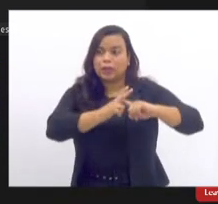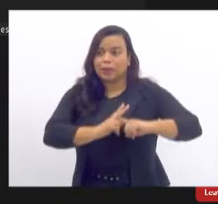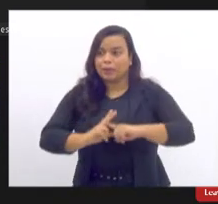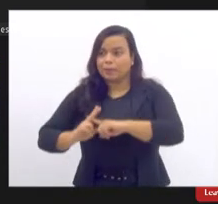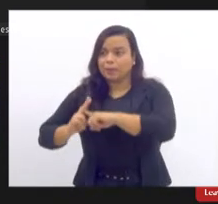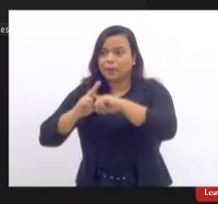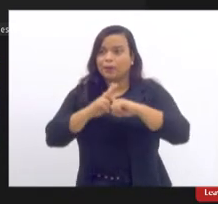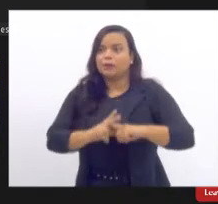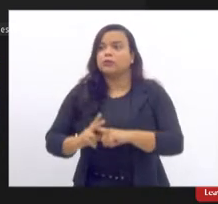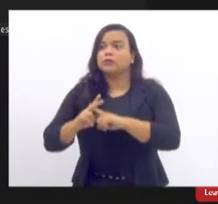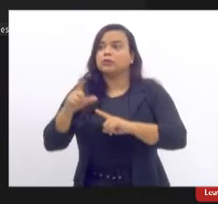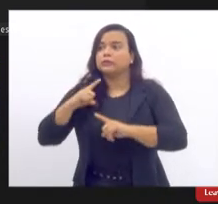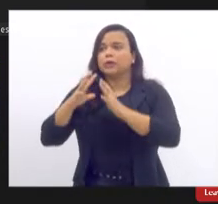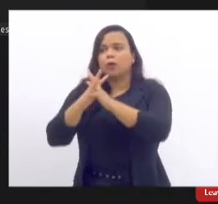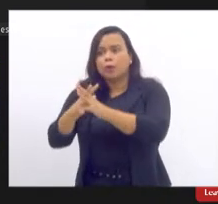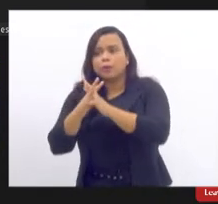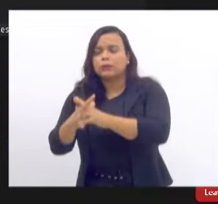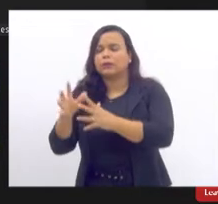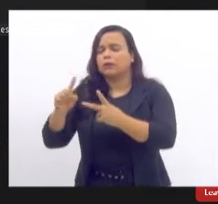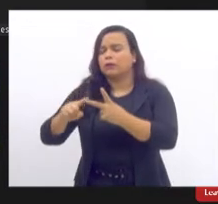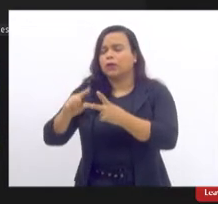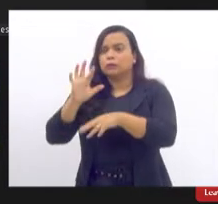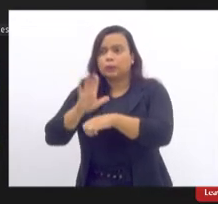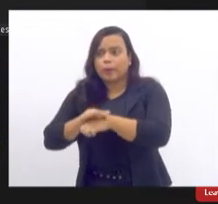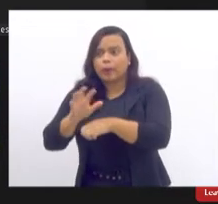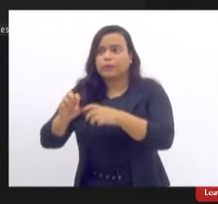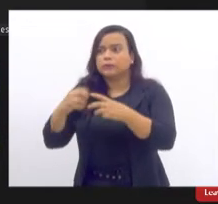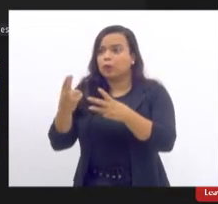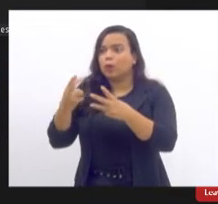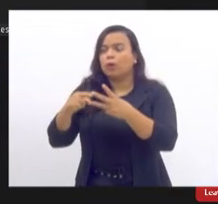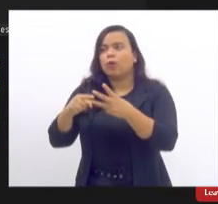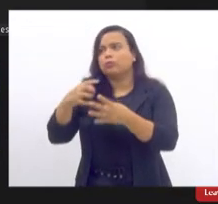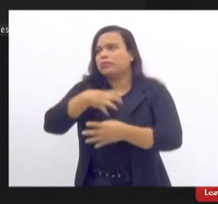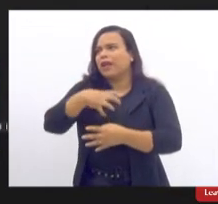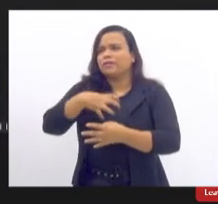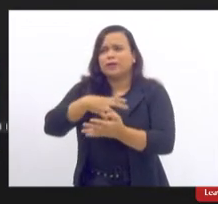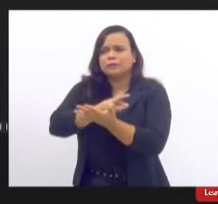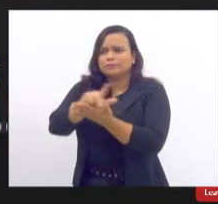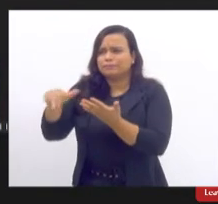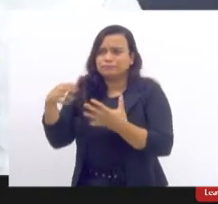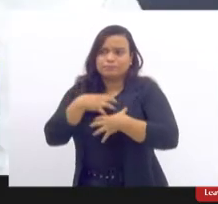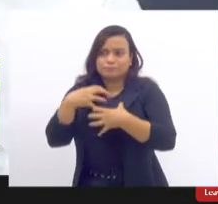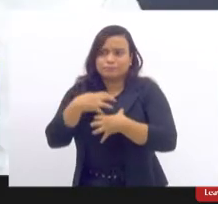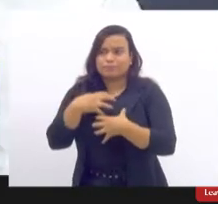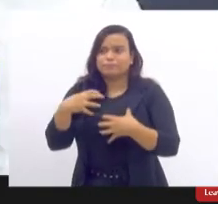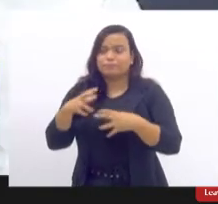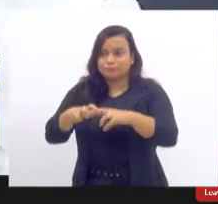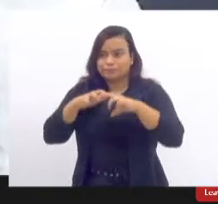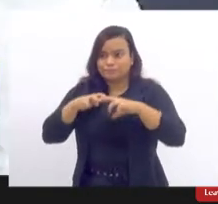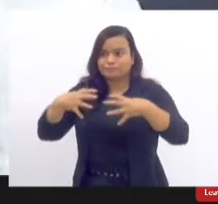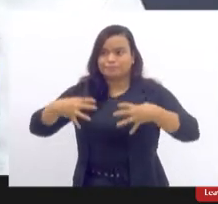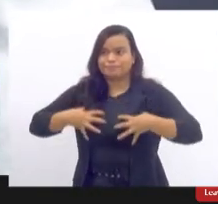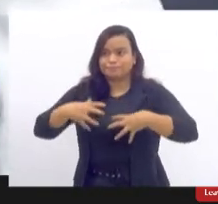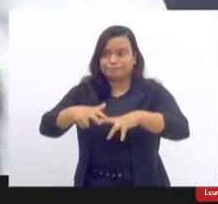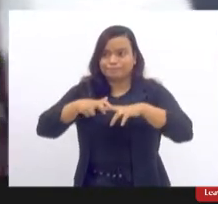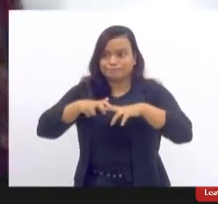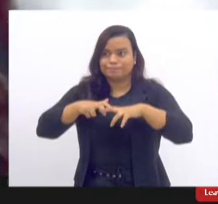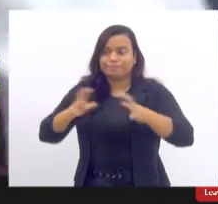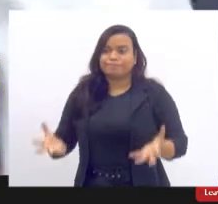complicações, doenças ou efeitos adversos provocados pelos implantes mamaios.